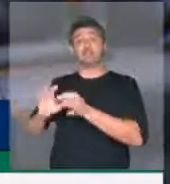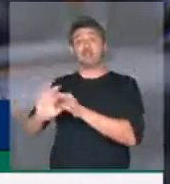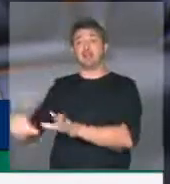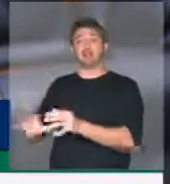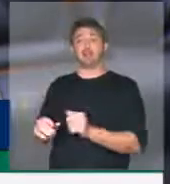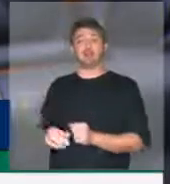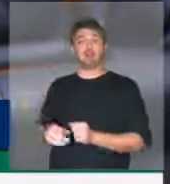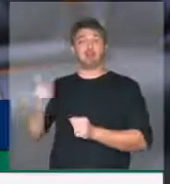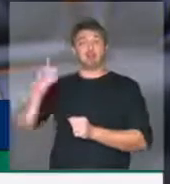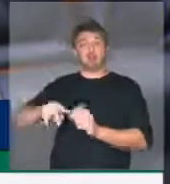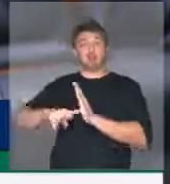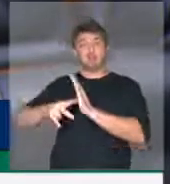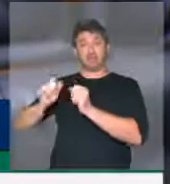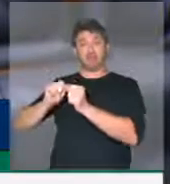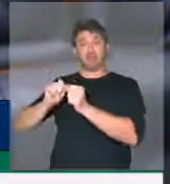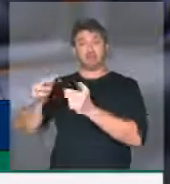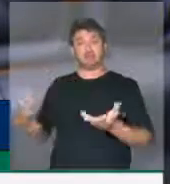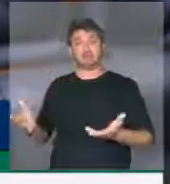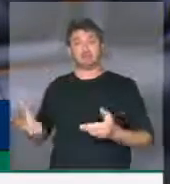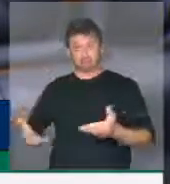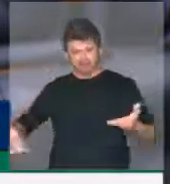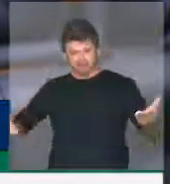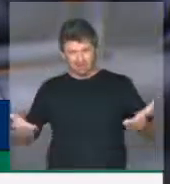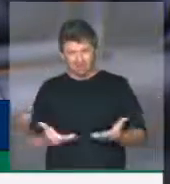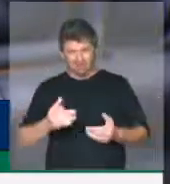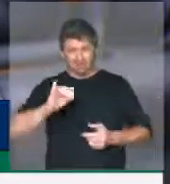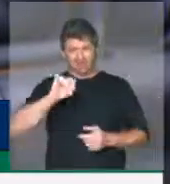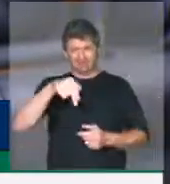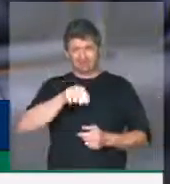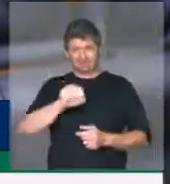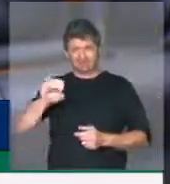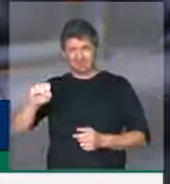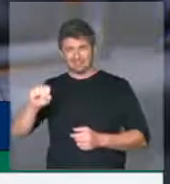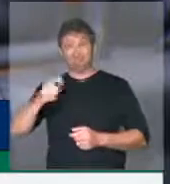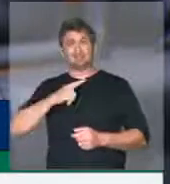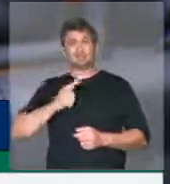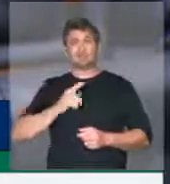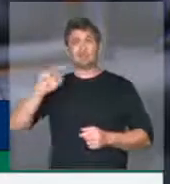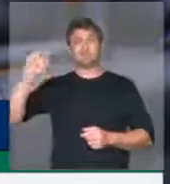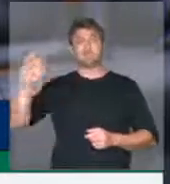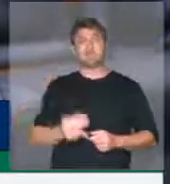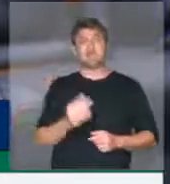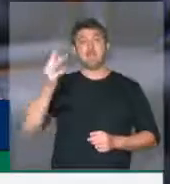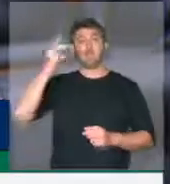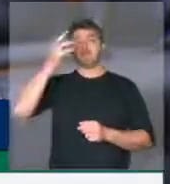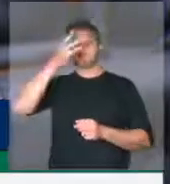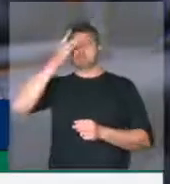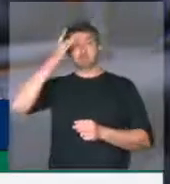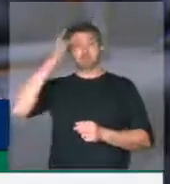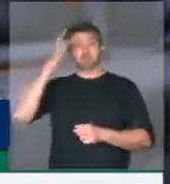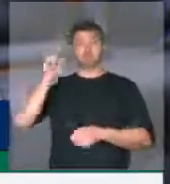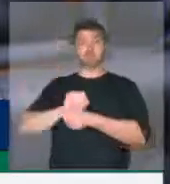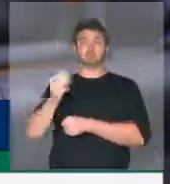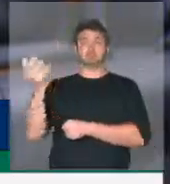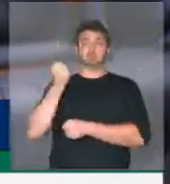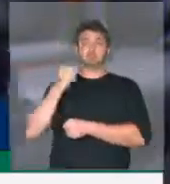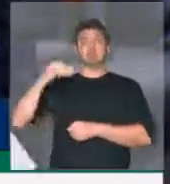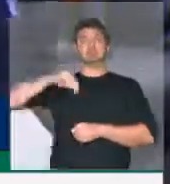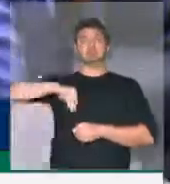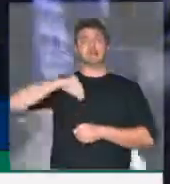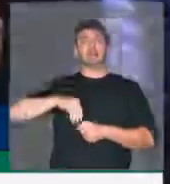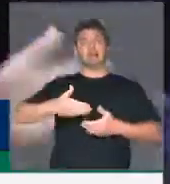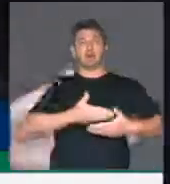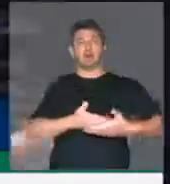grandes prestadores de serviço. E hoje no INSS nós temos milhares ou milhões de benefícios. Salário, maternidade, auxílio e